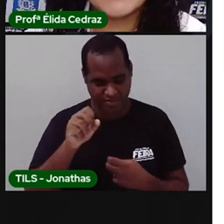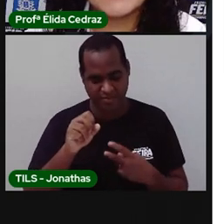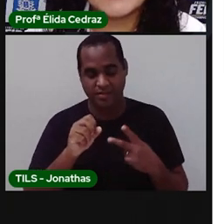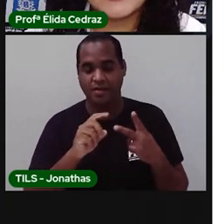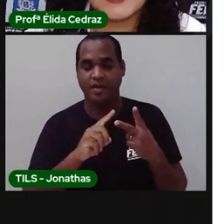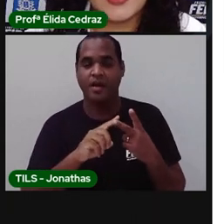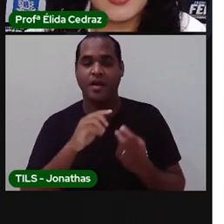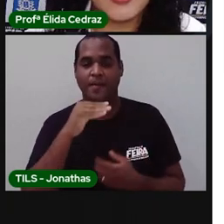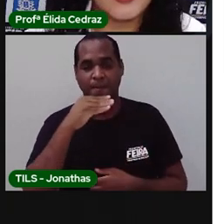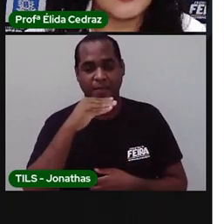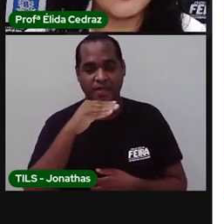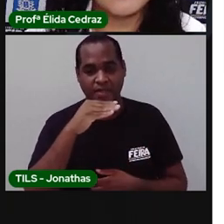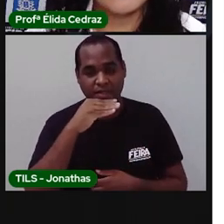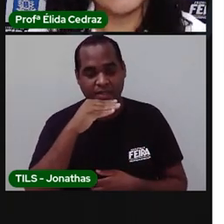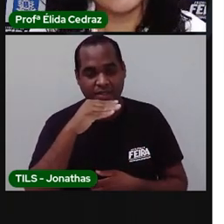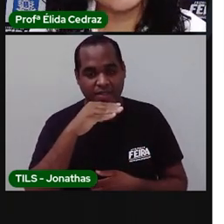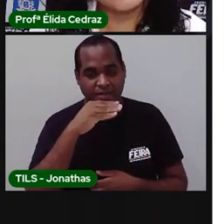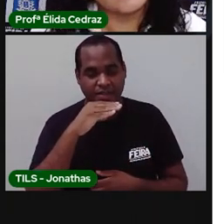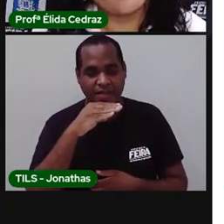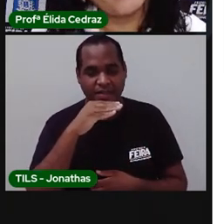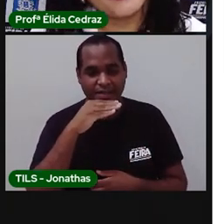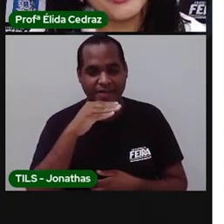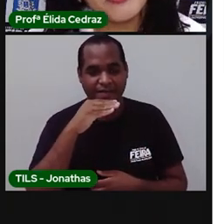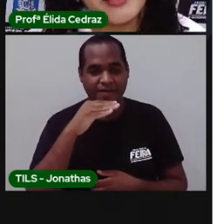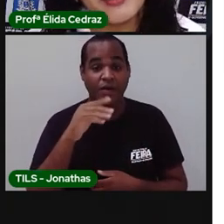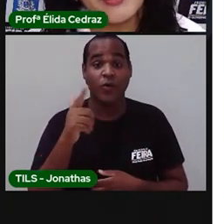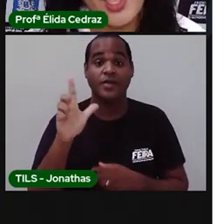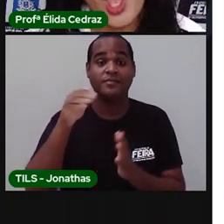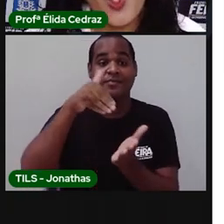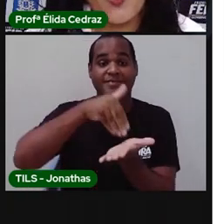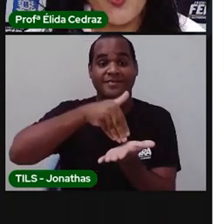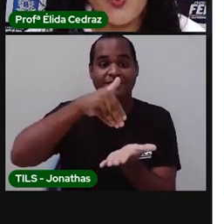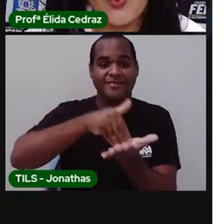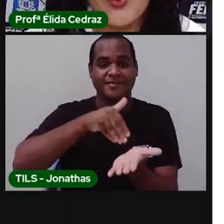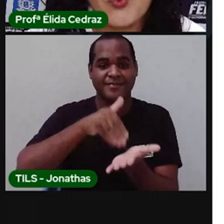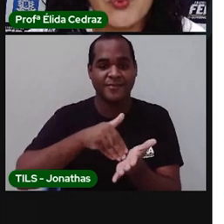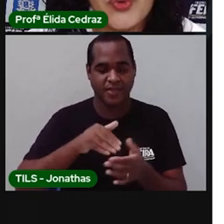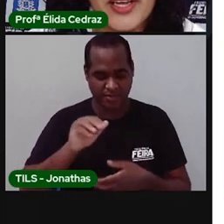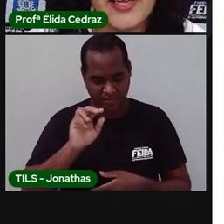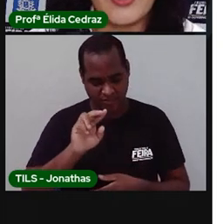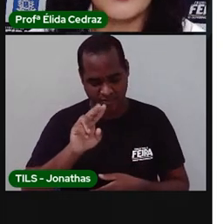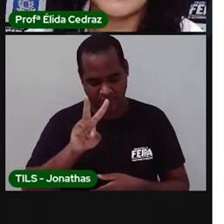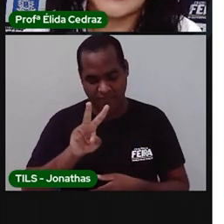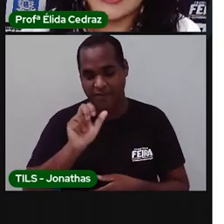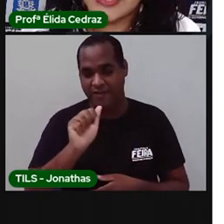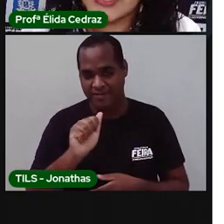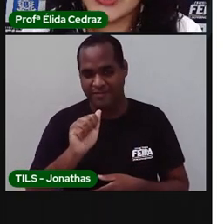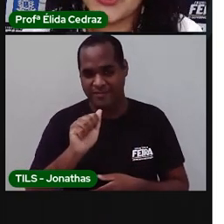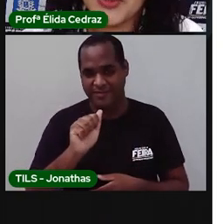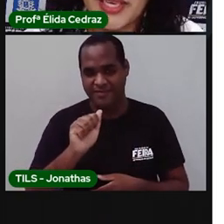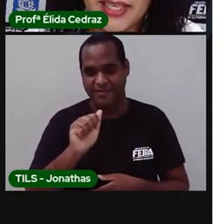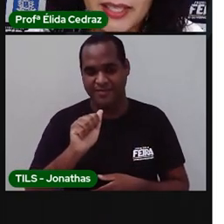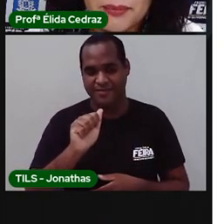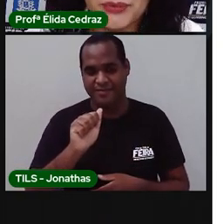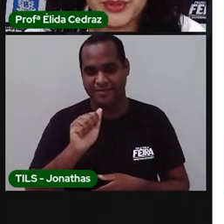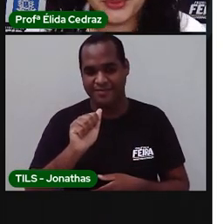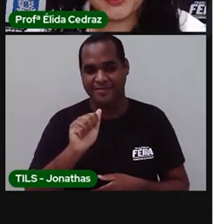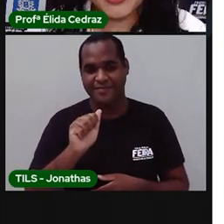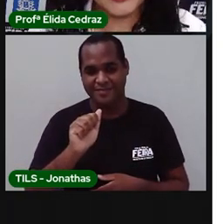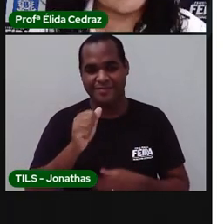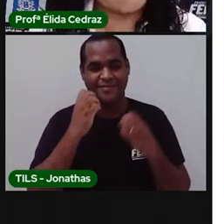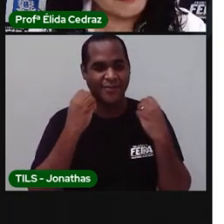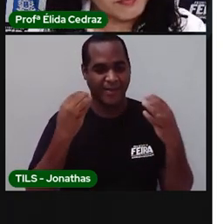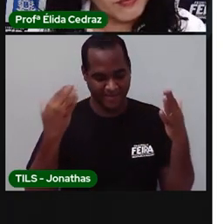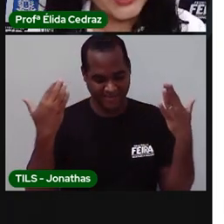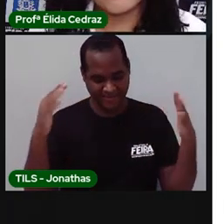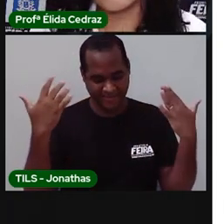Manga. E a última? Uva. Isso aí, muito